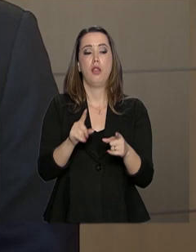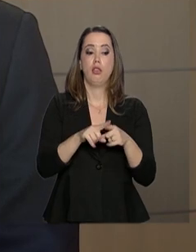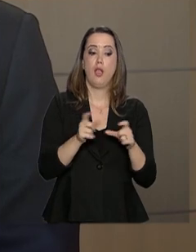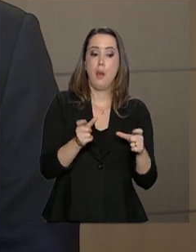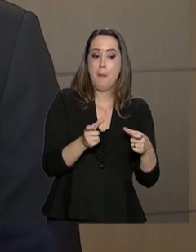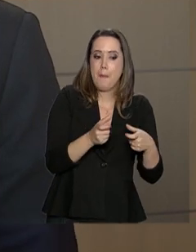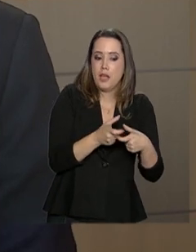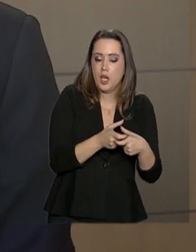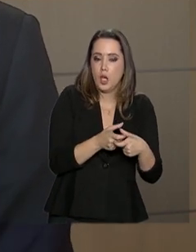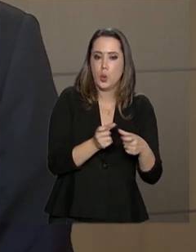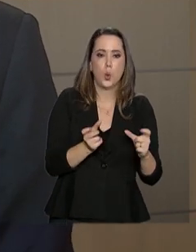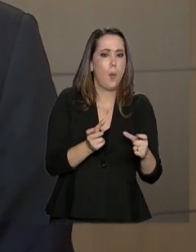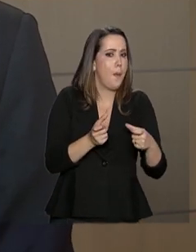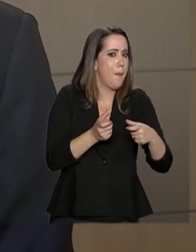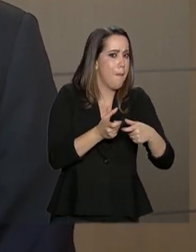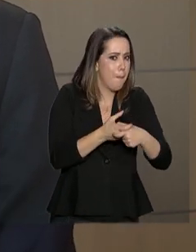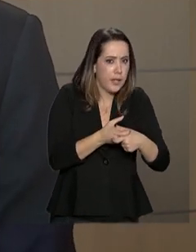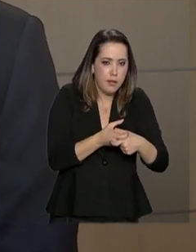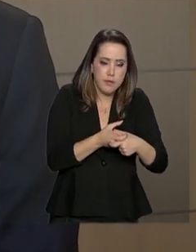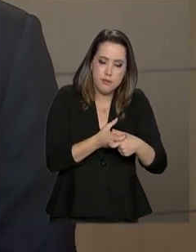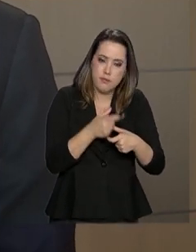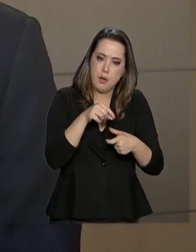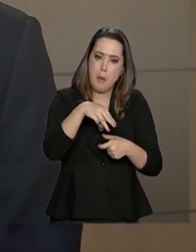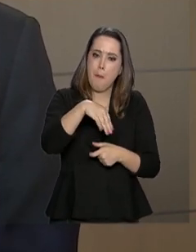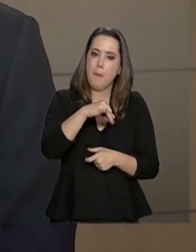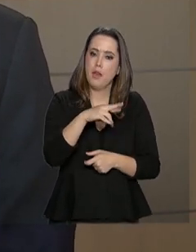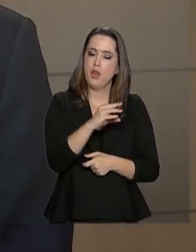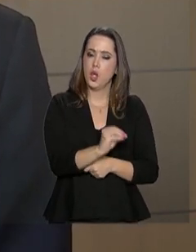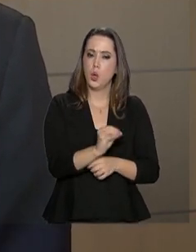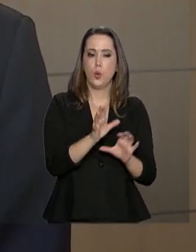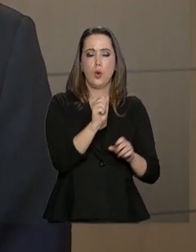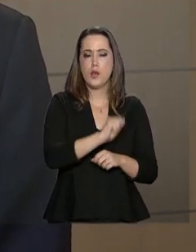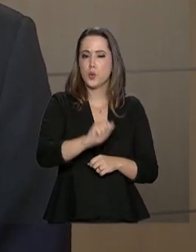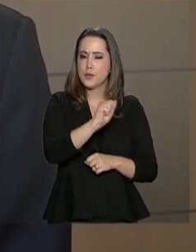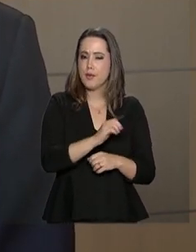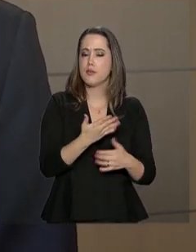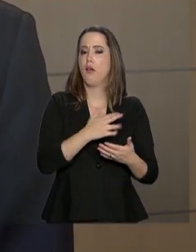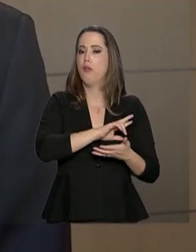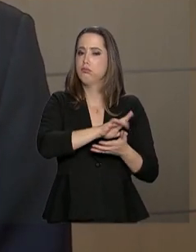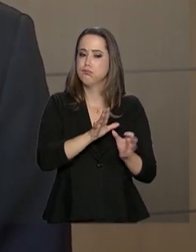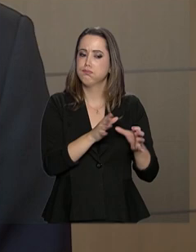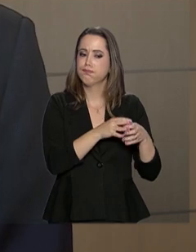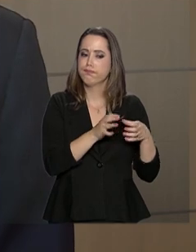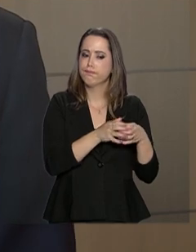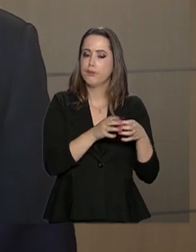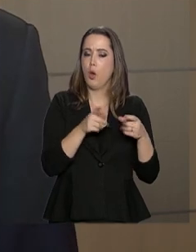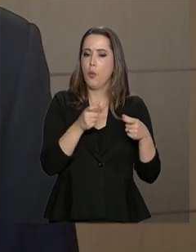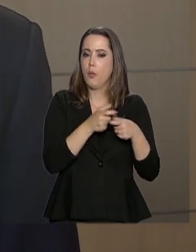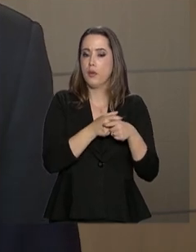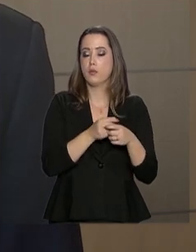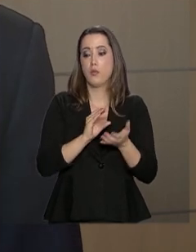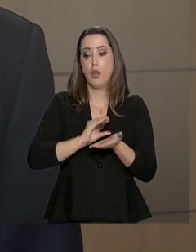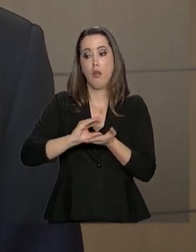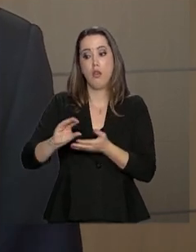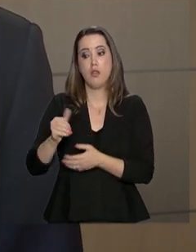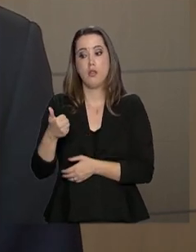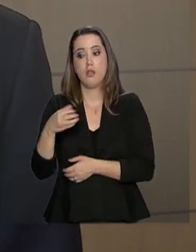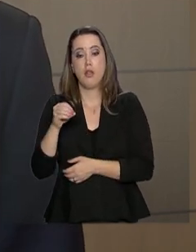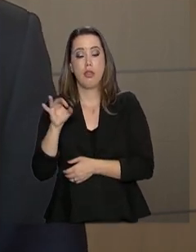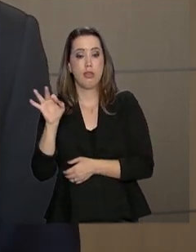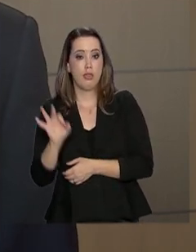pequeno porte ou microempresas e associações e cooperativas de pequeno porte, que aportam 10% de